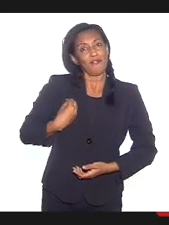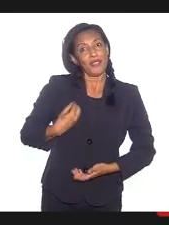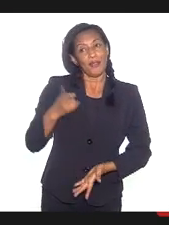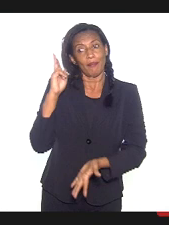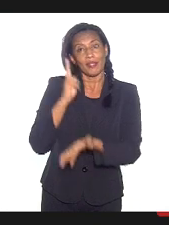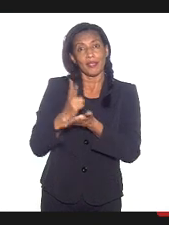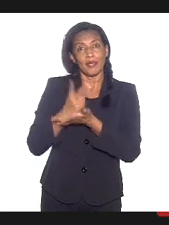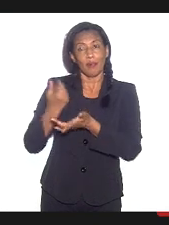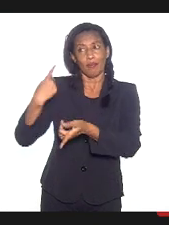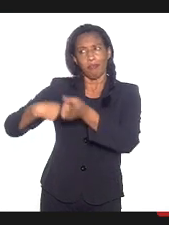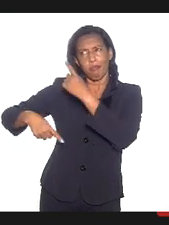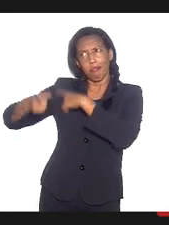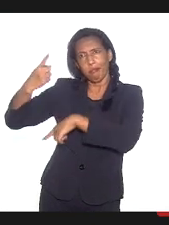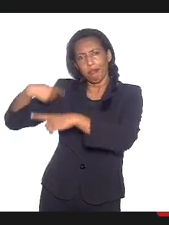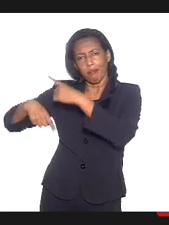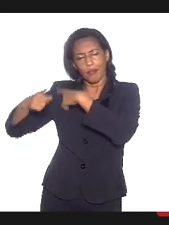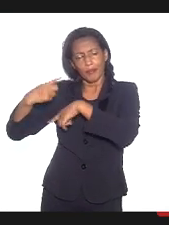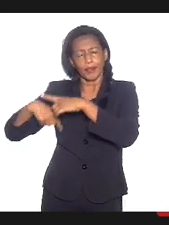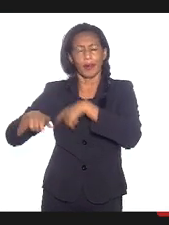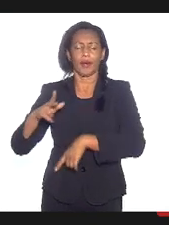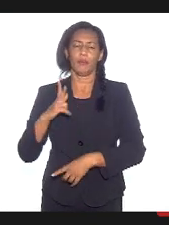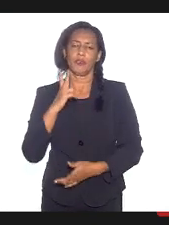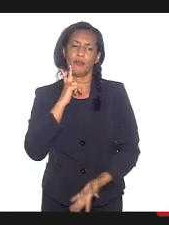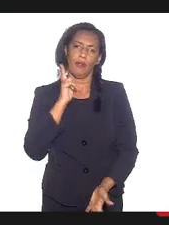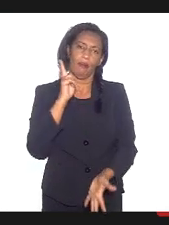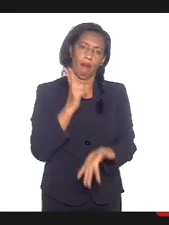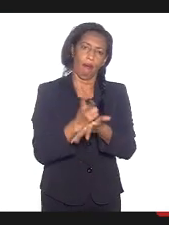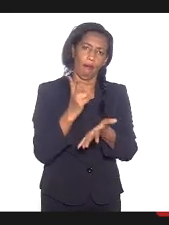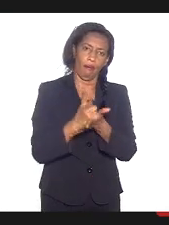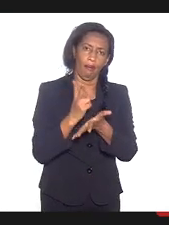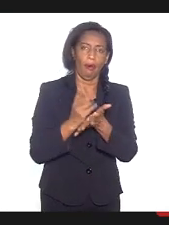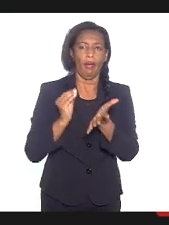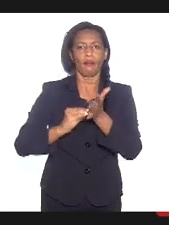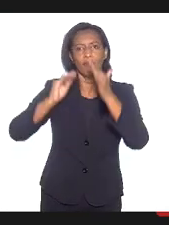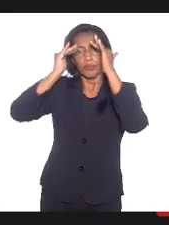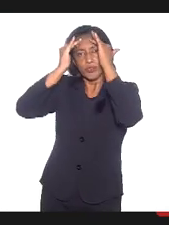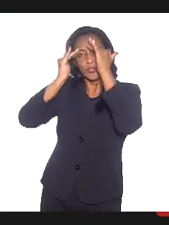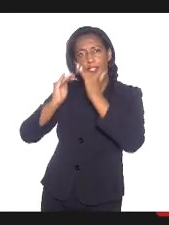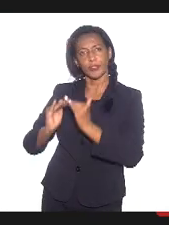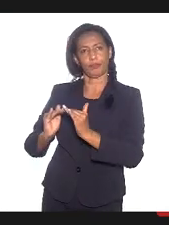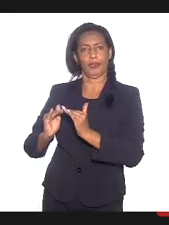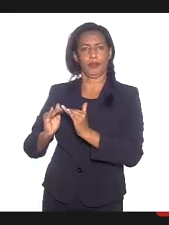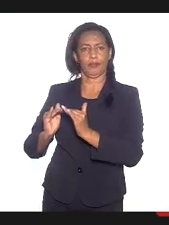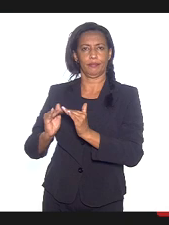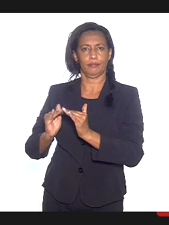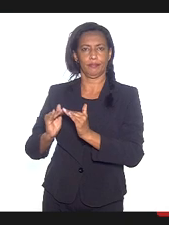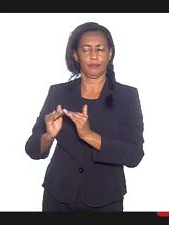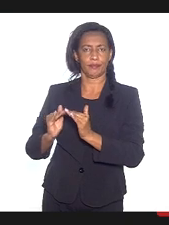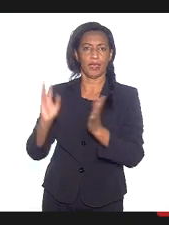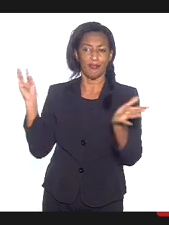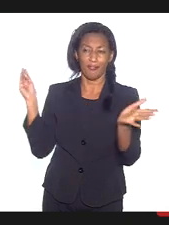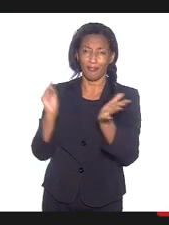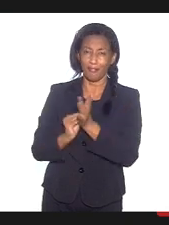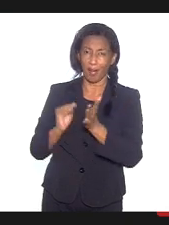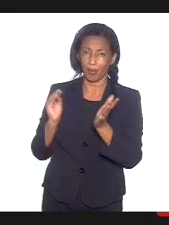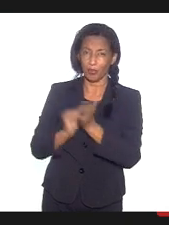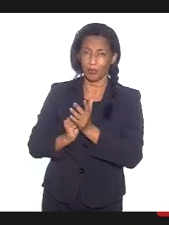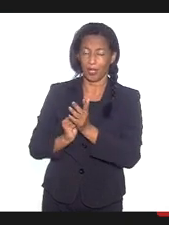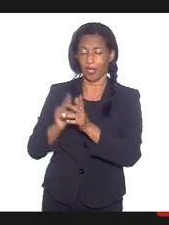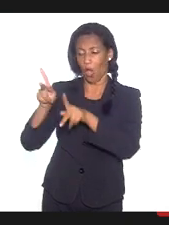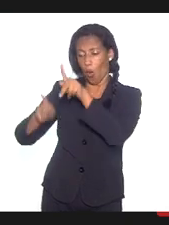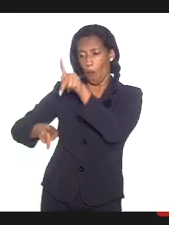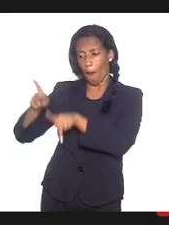retornamos a este ponto da intolerância religiosa, sobretudo, em relação ao povo